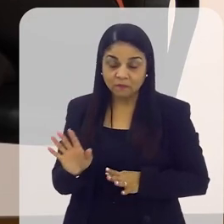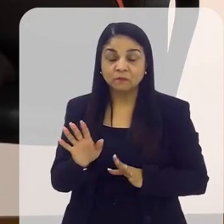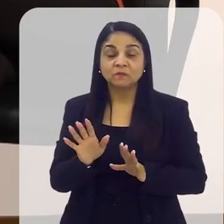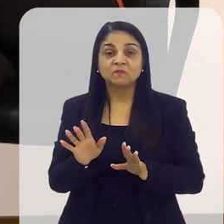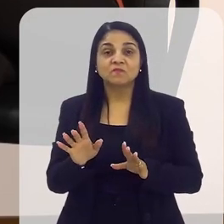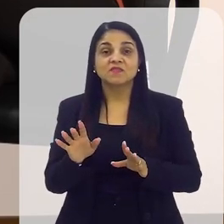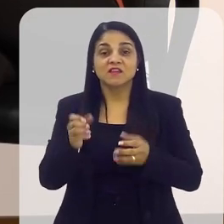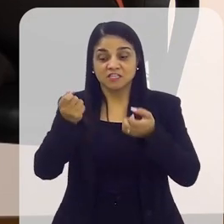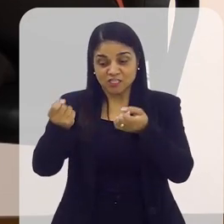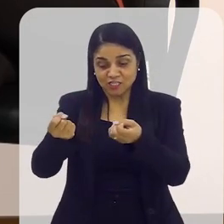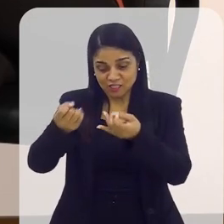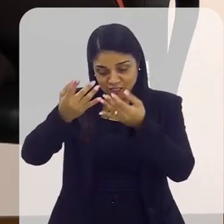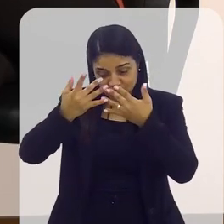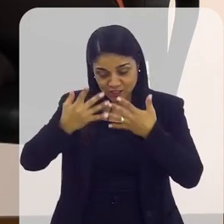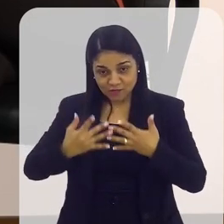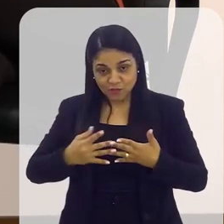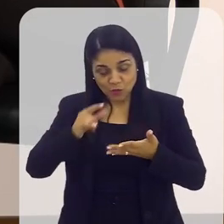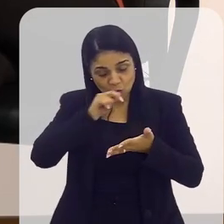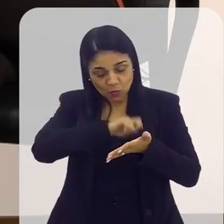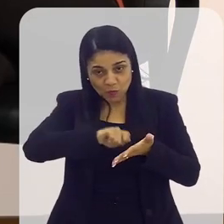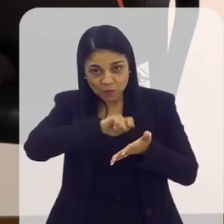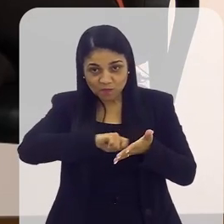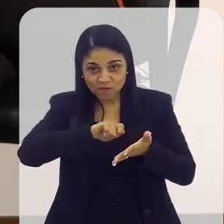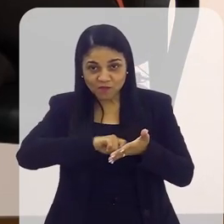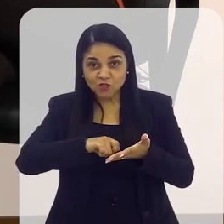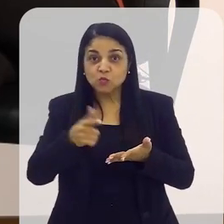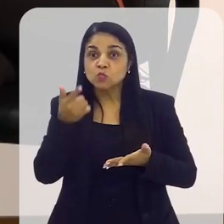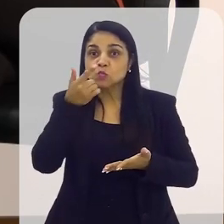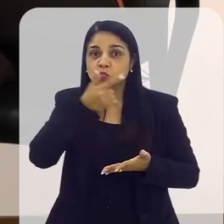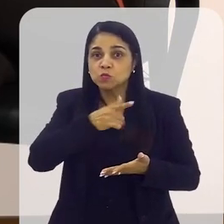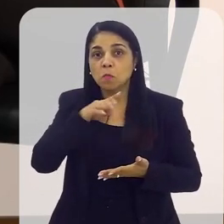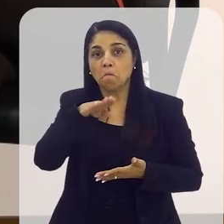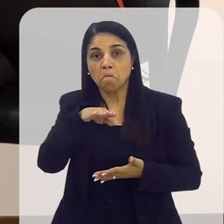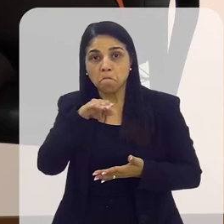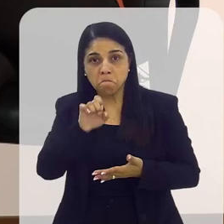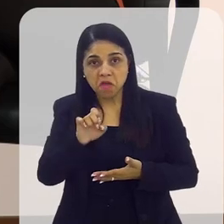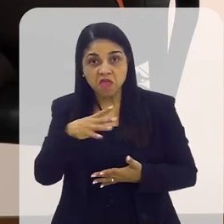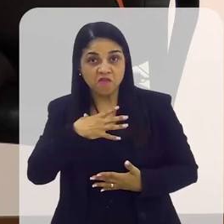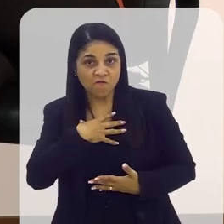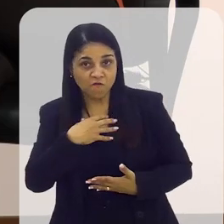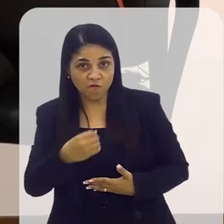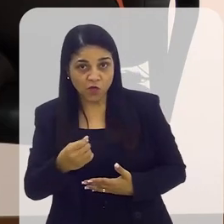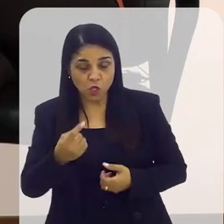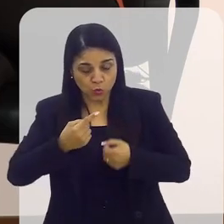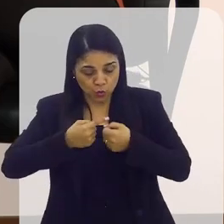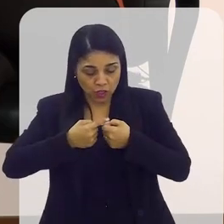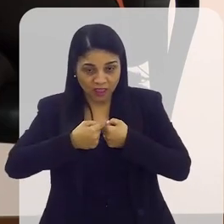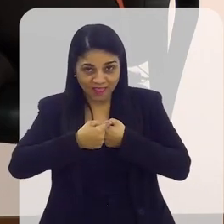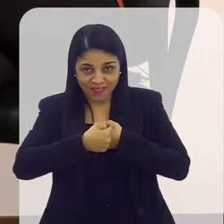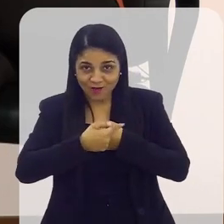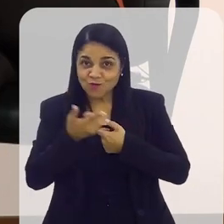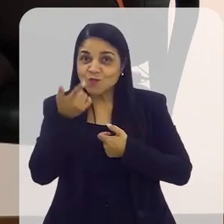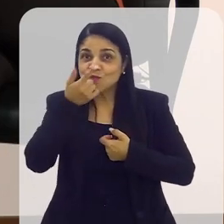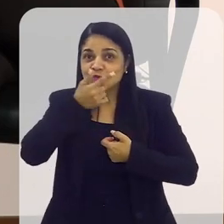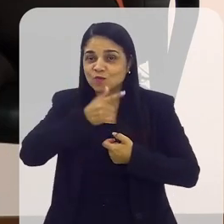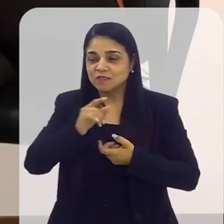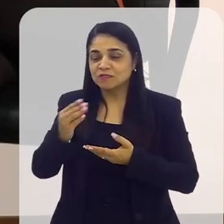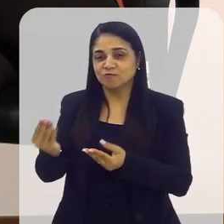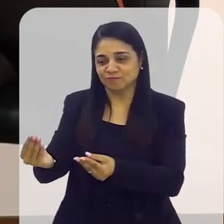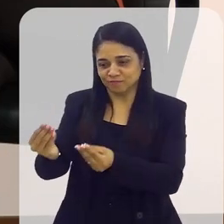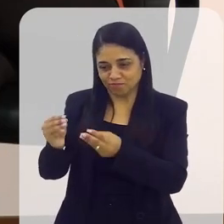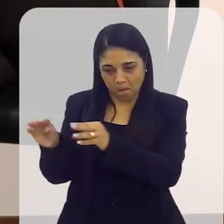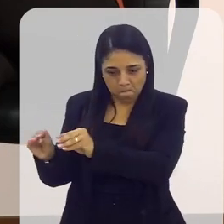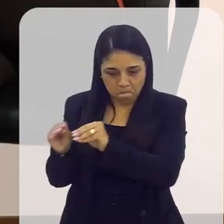dela poder ter trazido a mãe com o filho do interior, porque ela já